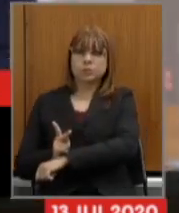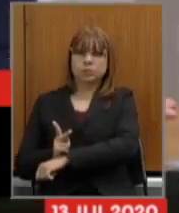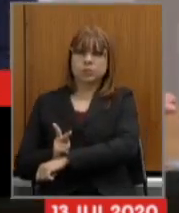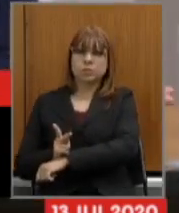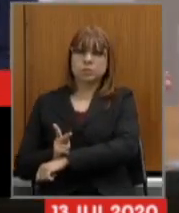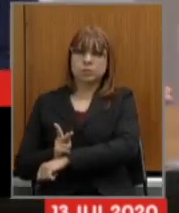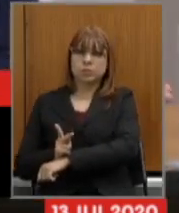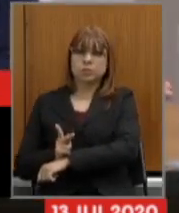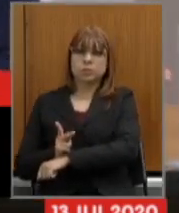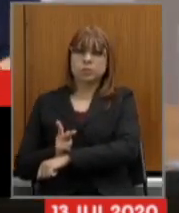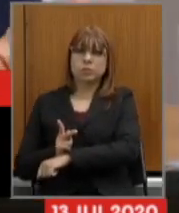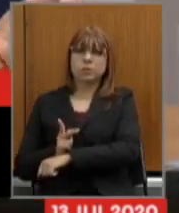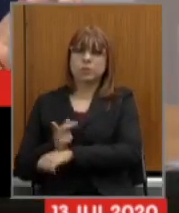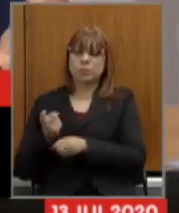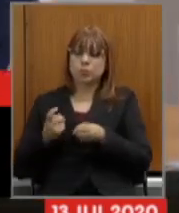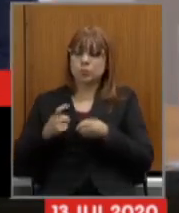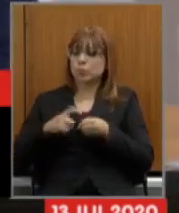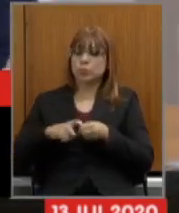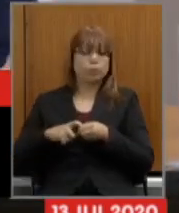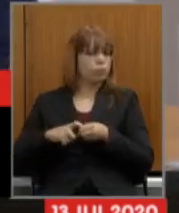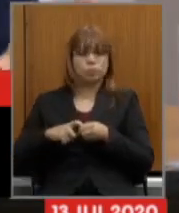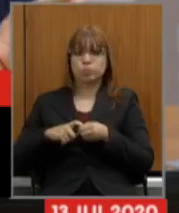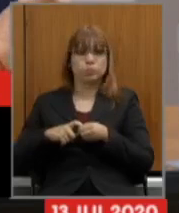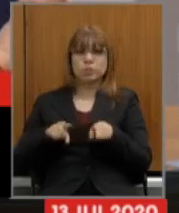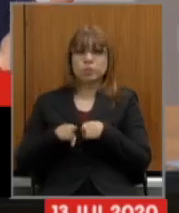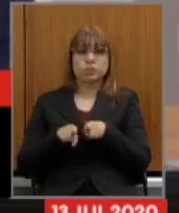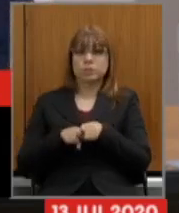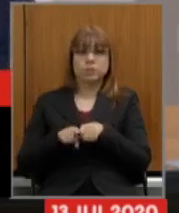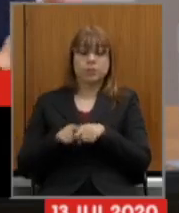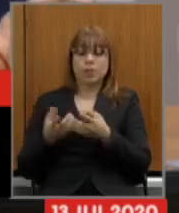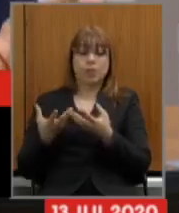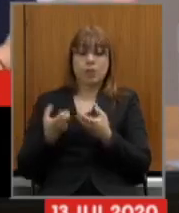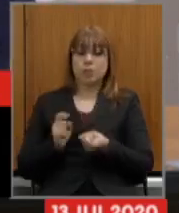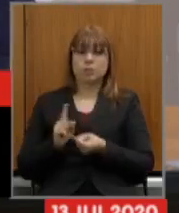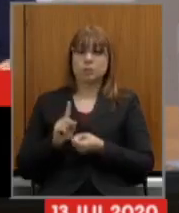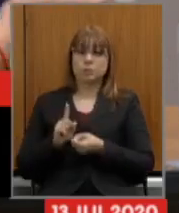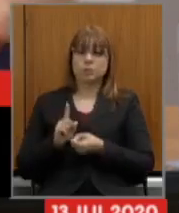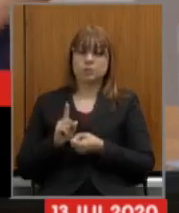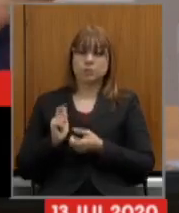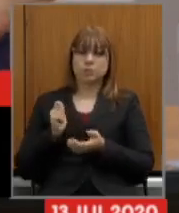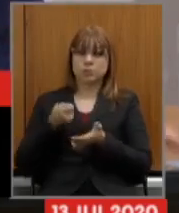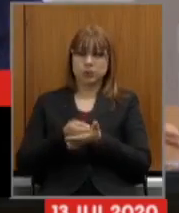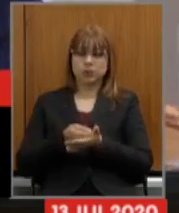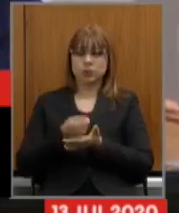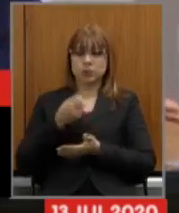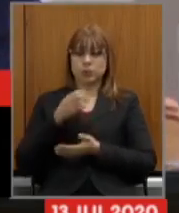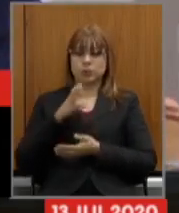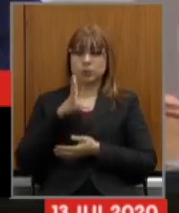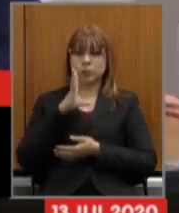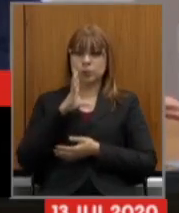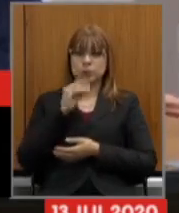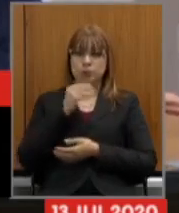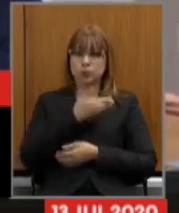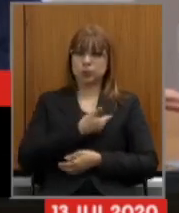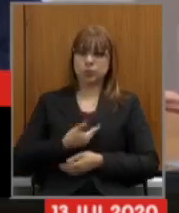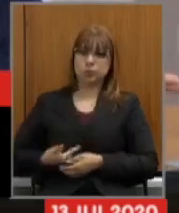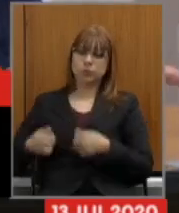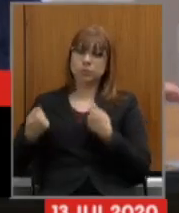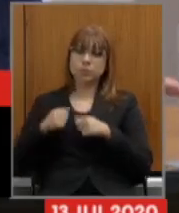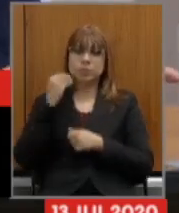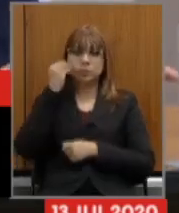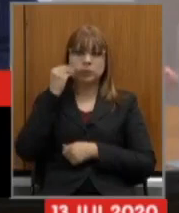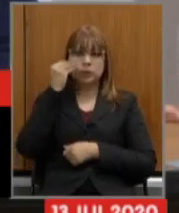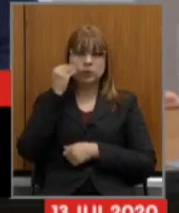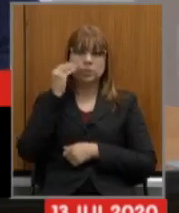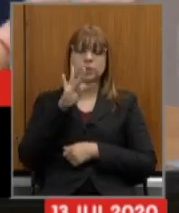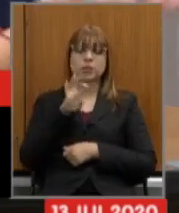estaria fazendo convênio como não estaria aceitando reembolso dos servidores que precisam fazer o teste em relação ao